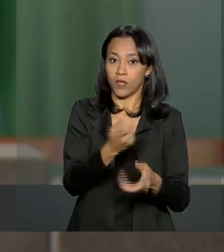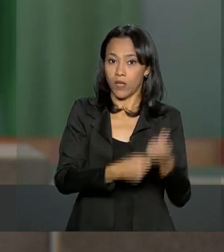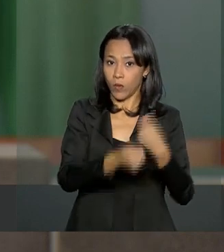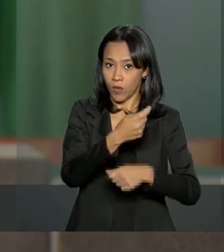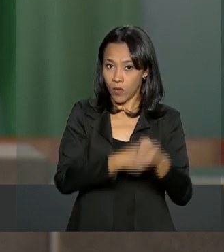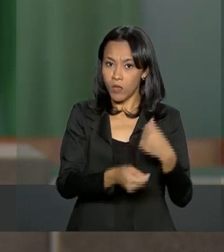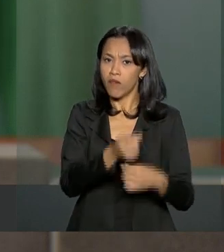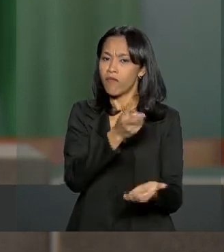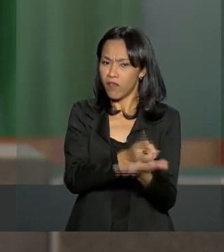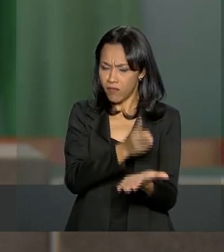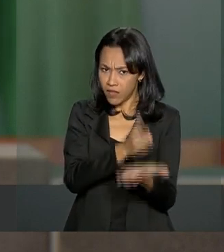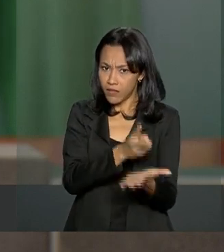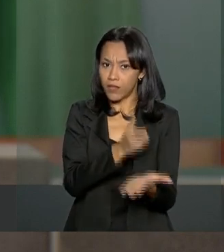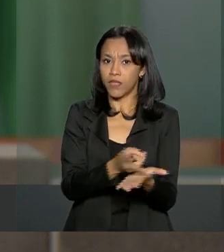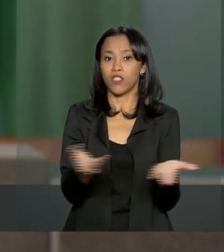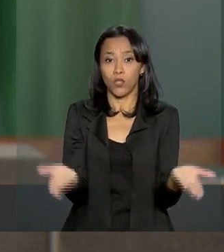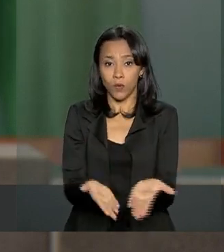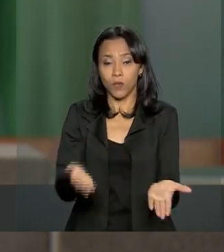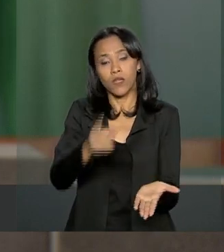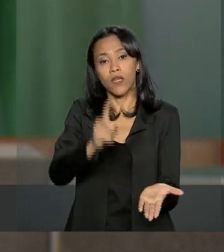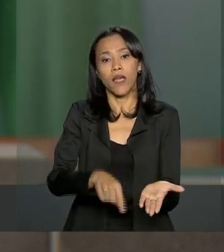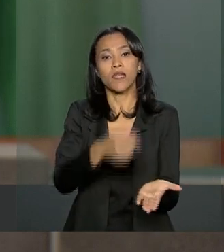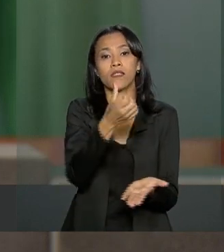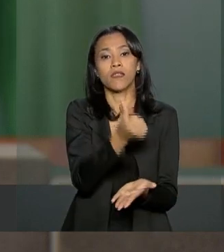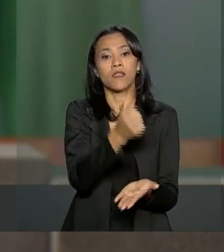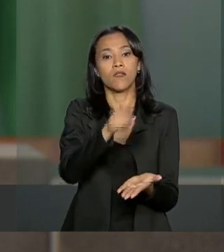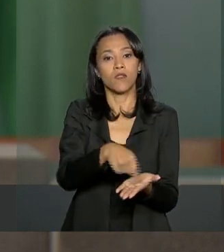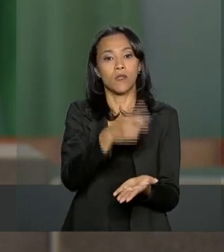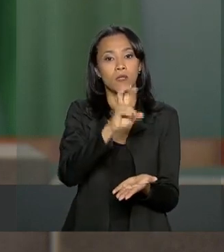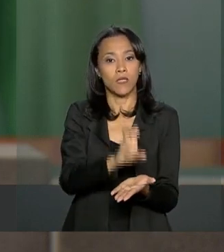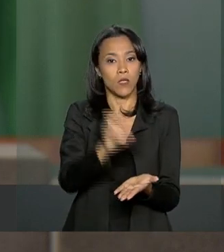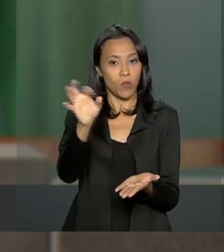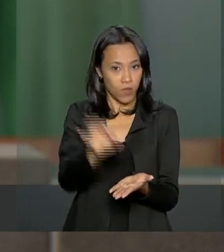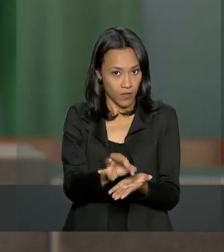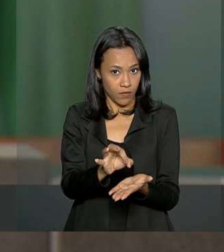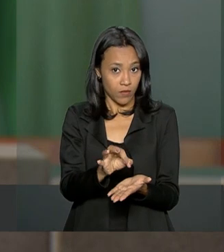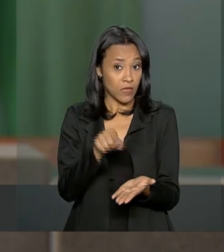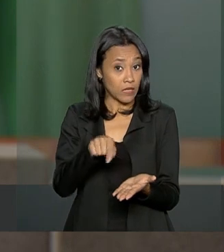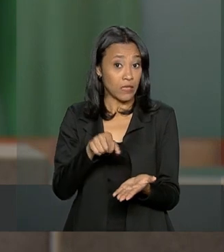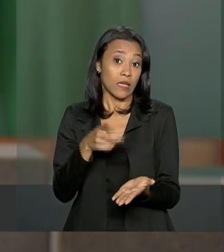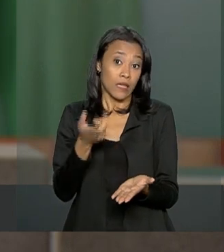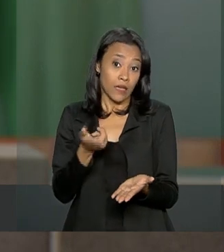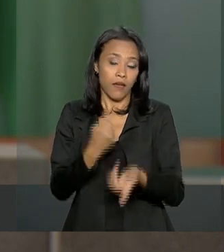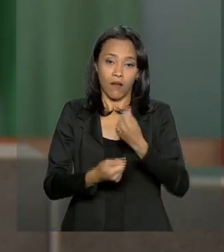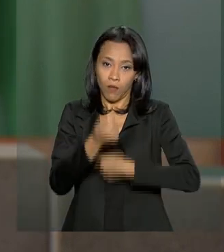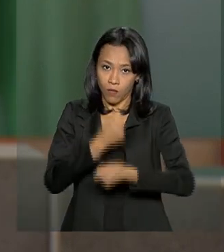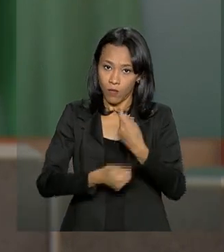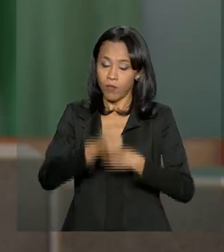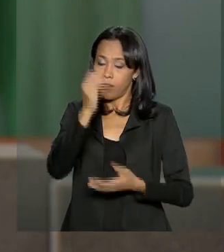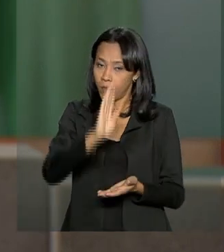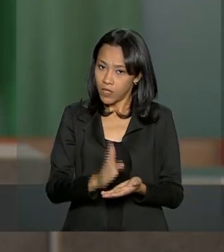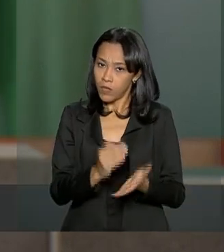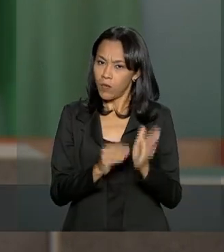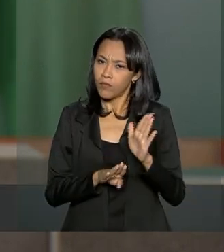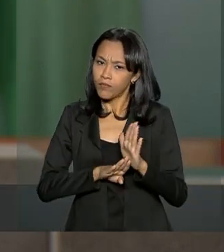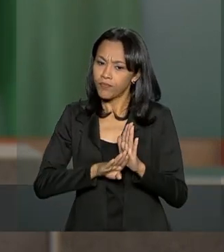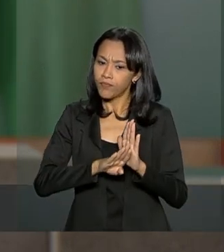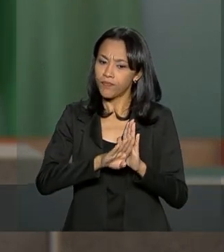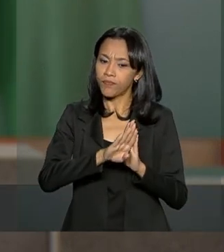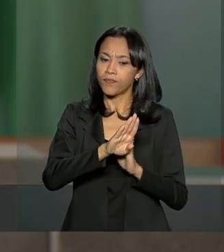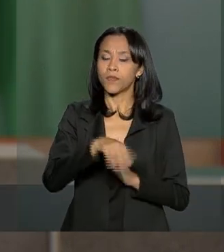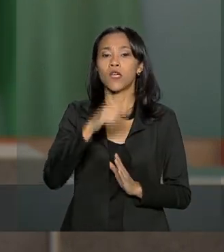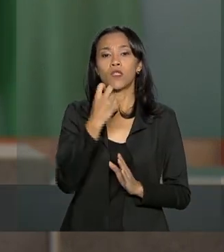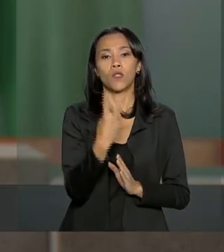deve se manter no mesmo patamar de hoje de 6,5%. A previsão é que a economia brasileira cresça 2